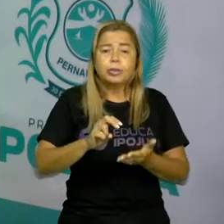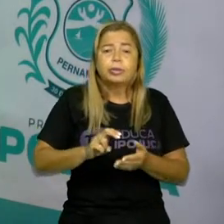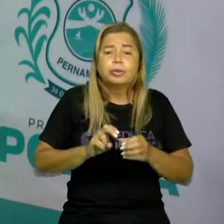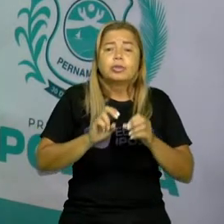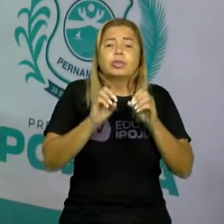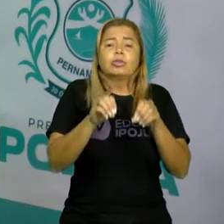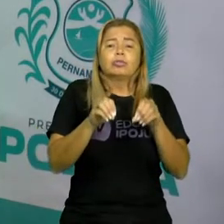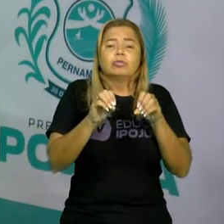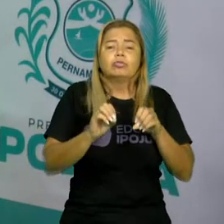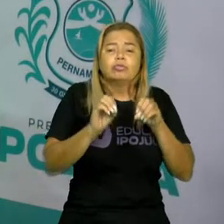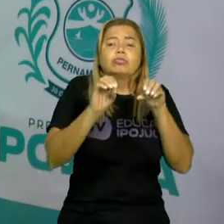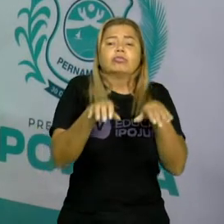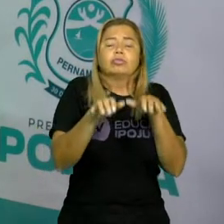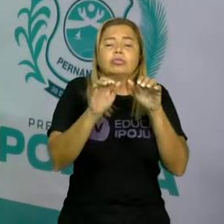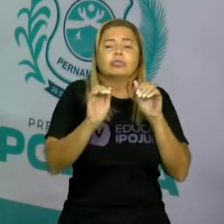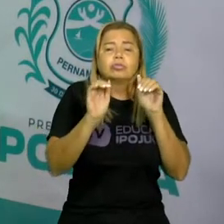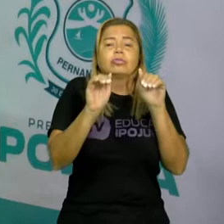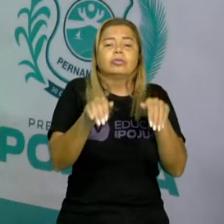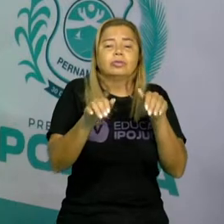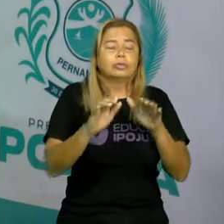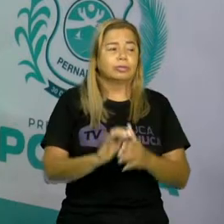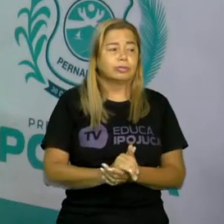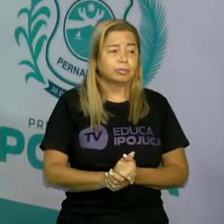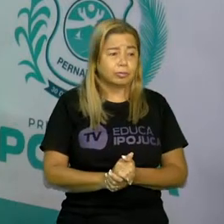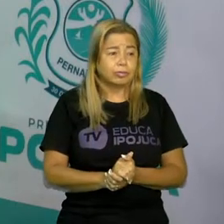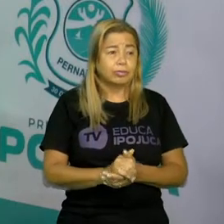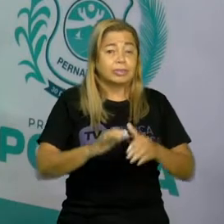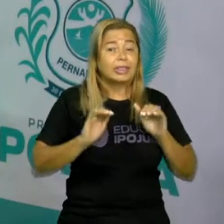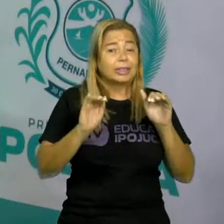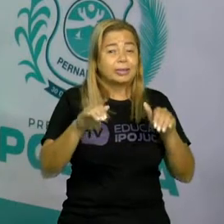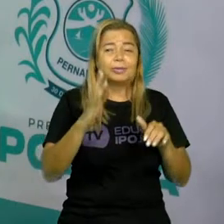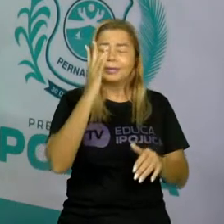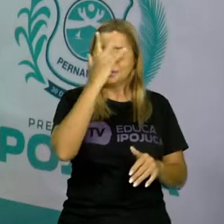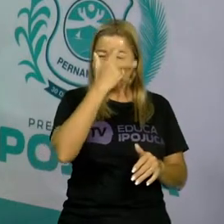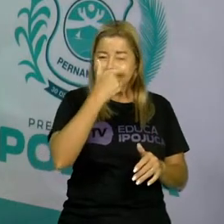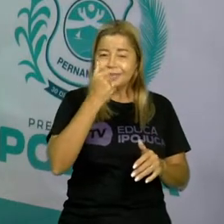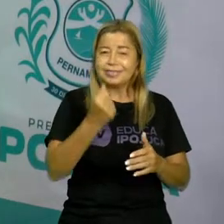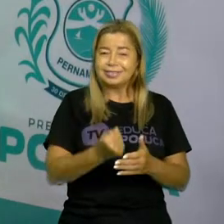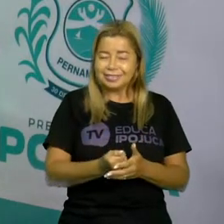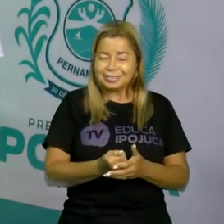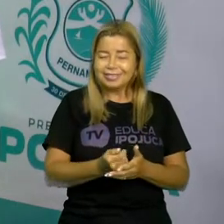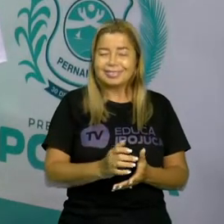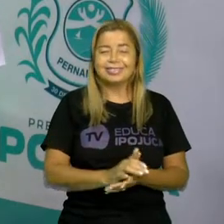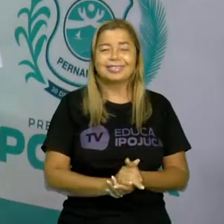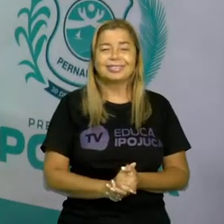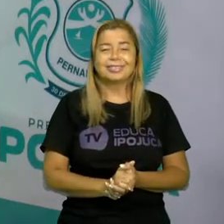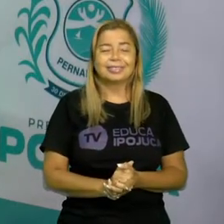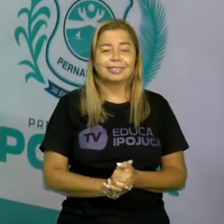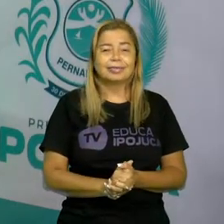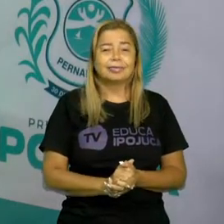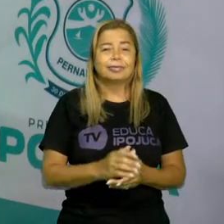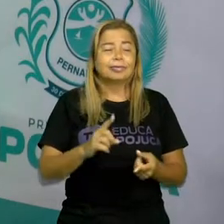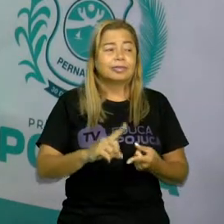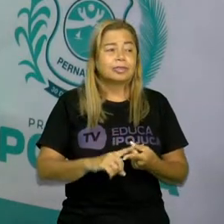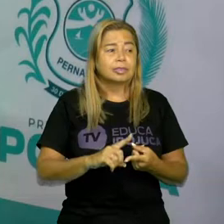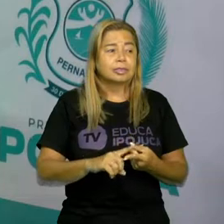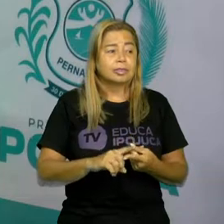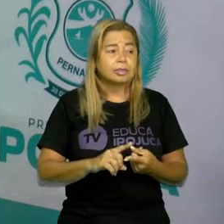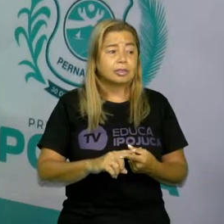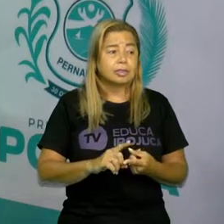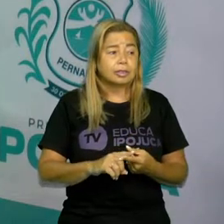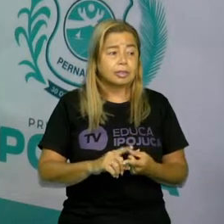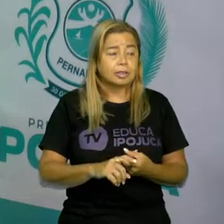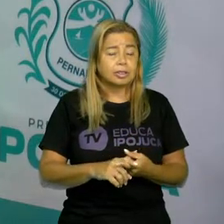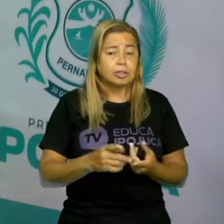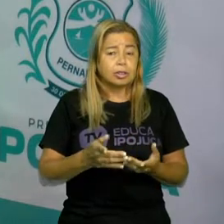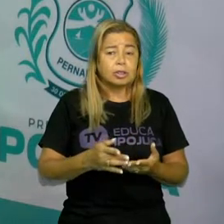pula e pula muito e pula muito bonito, é bem elegante. E também tem os que